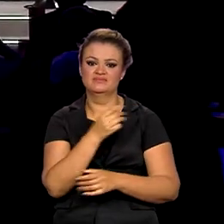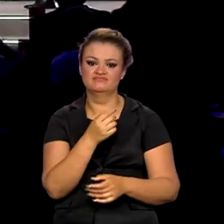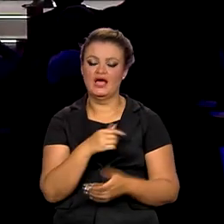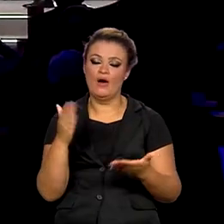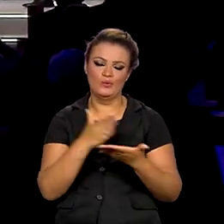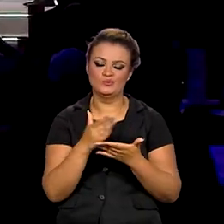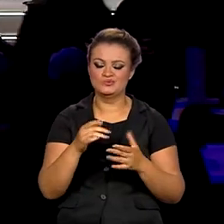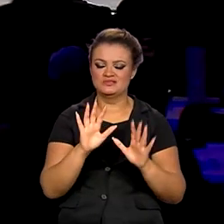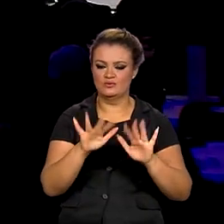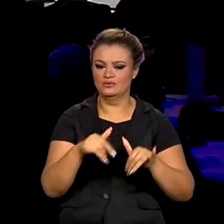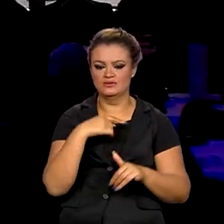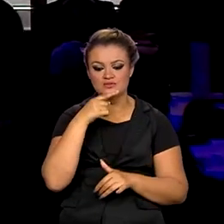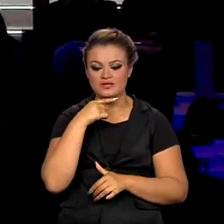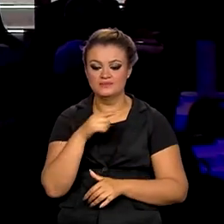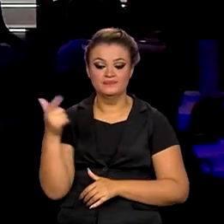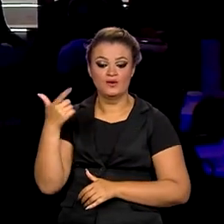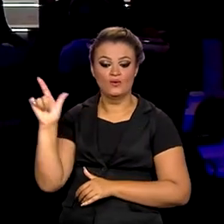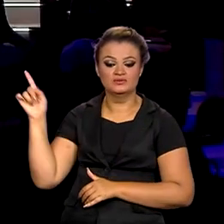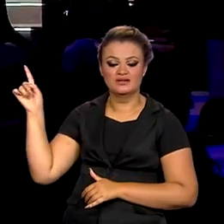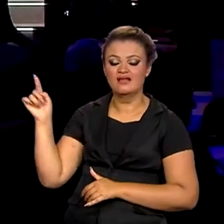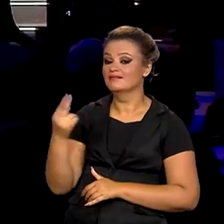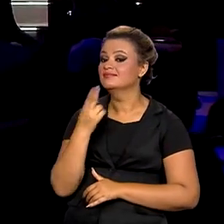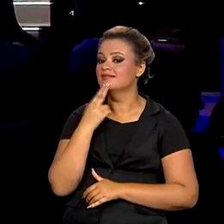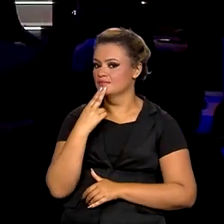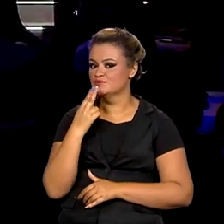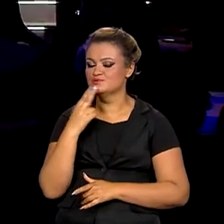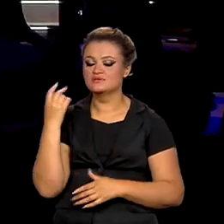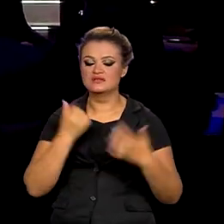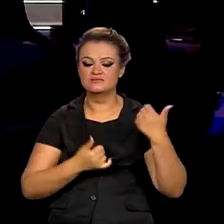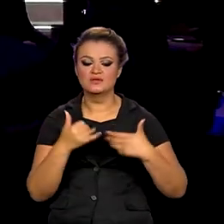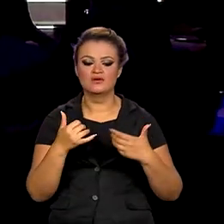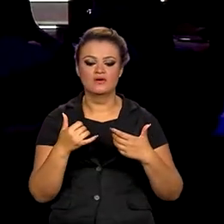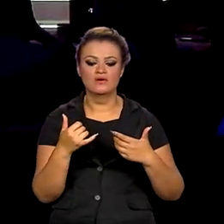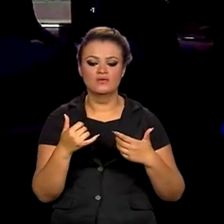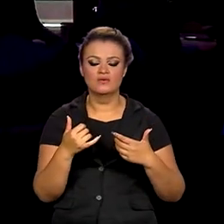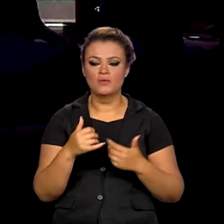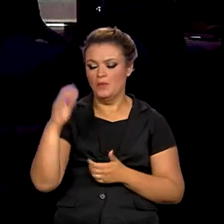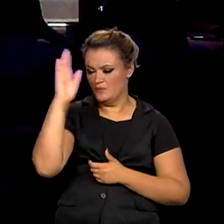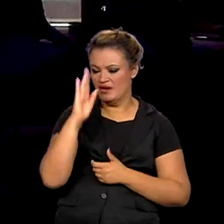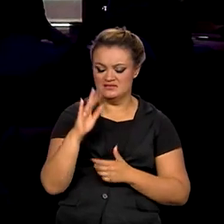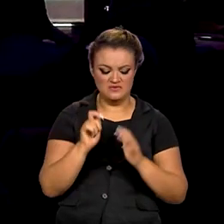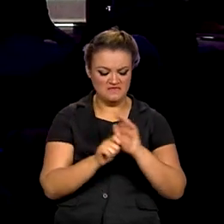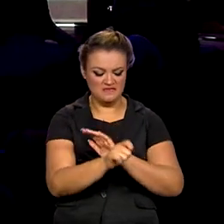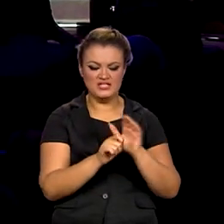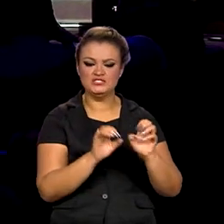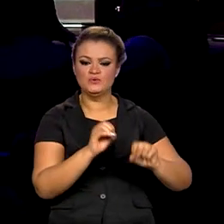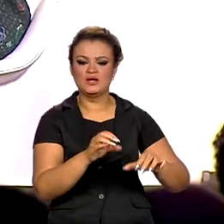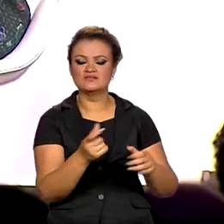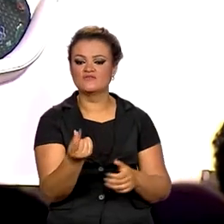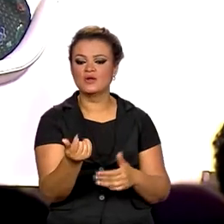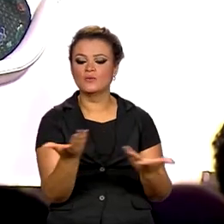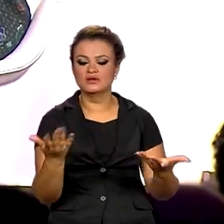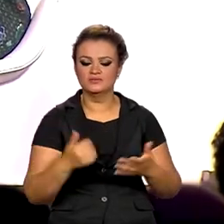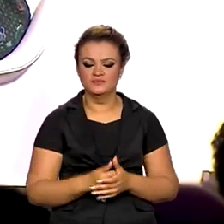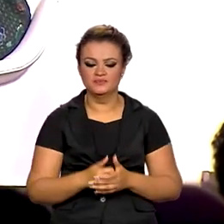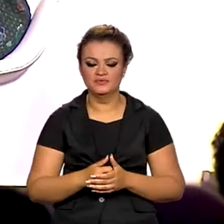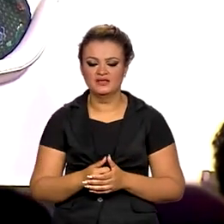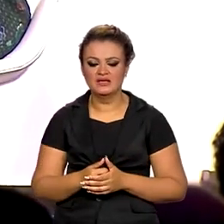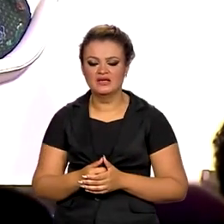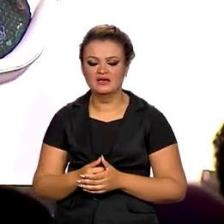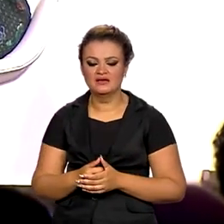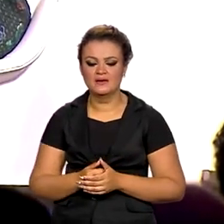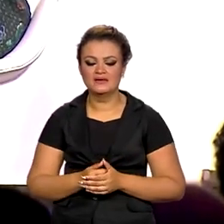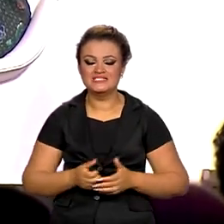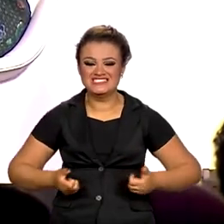Planejamento e Orçamento, trouxe números para mostrar o quanto o país investe na educação. Nós gastamos